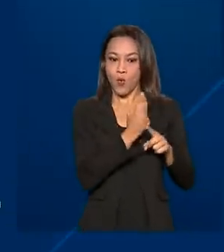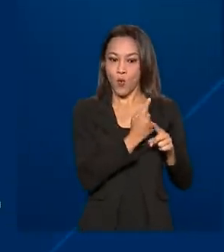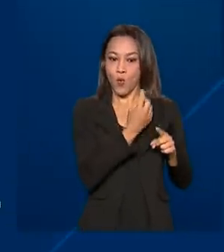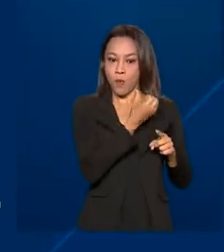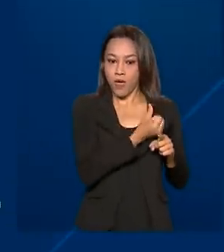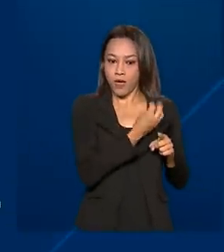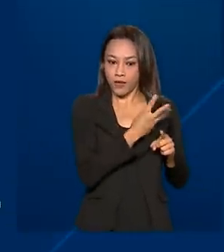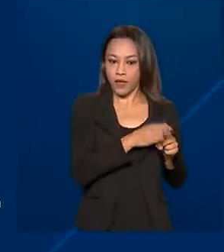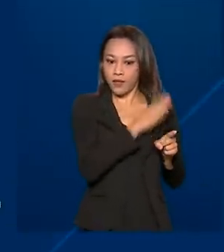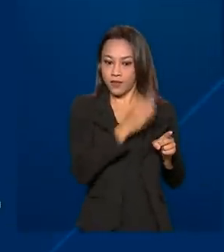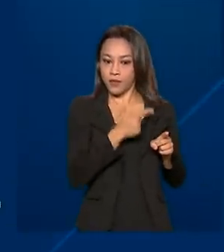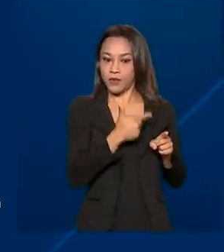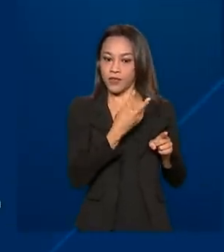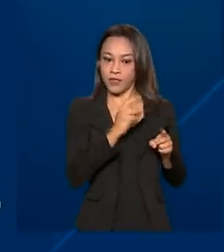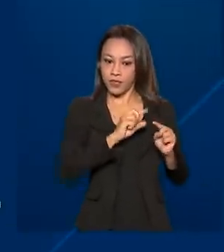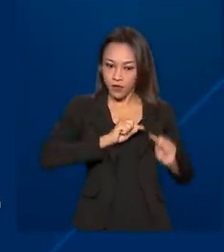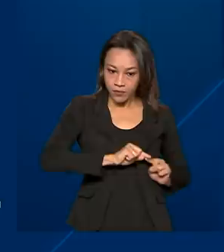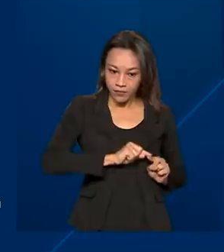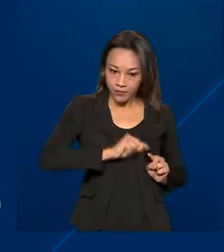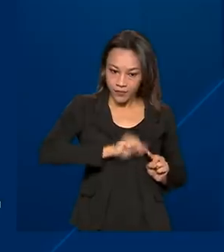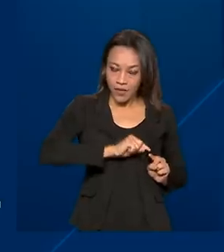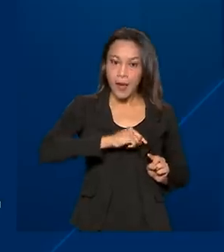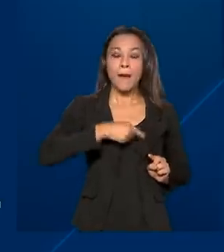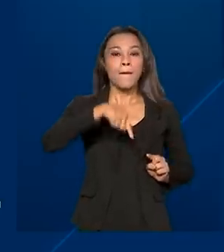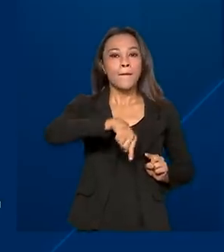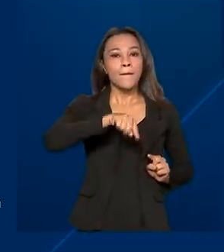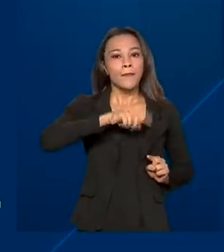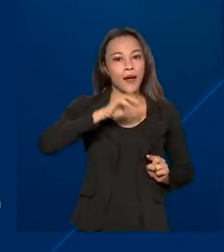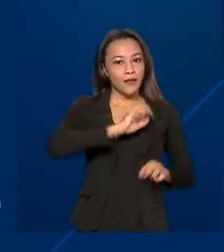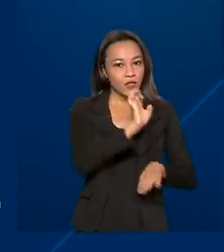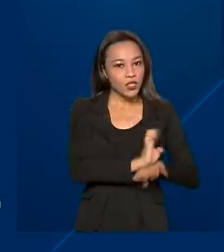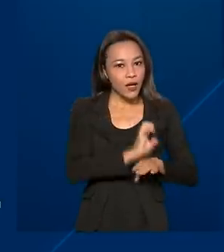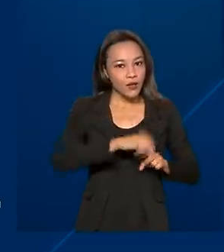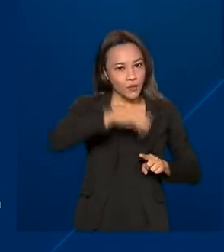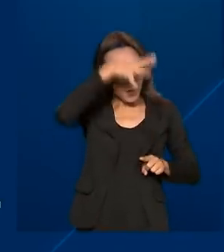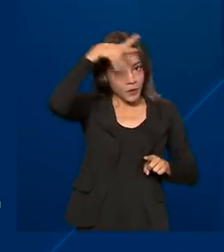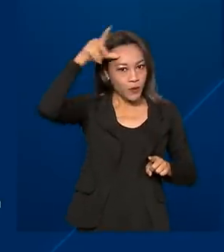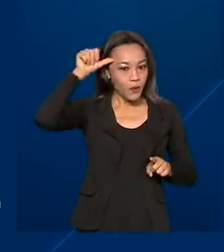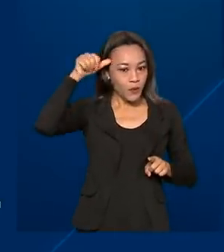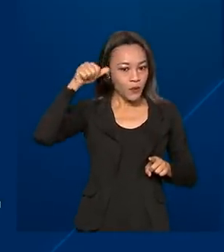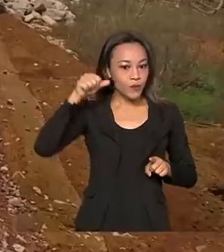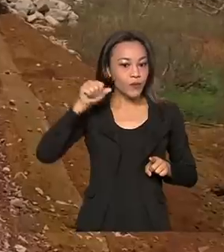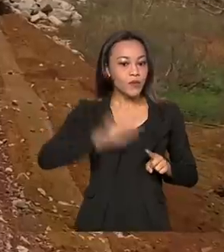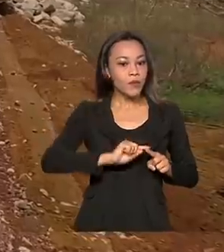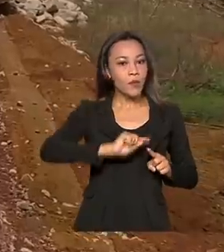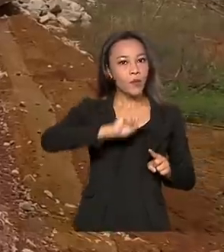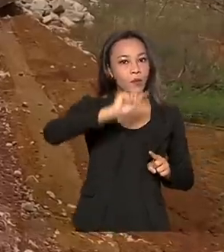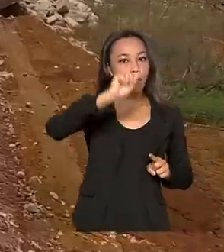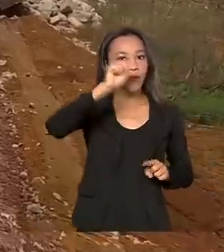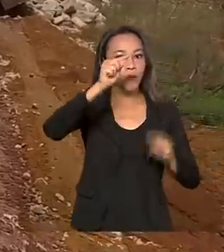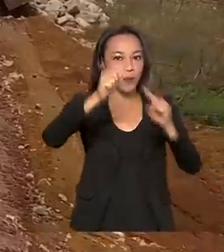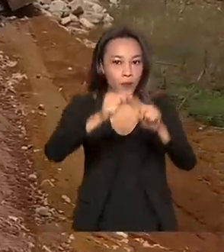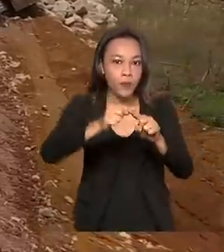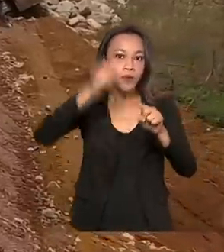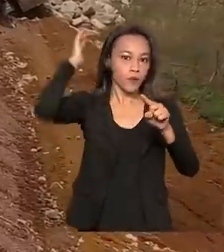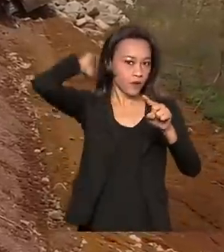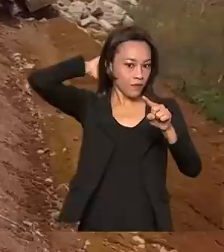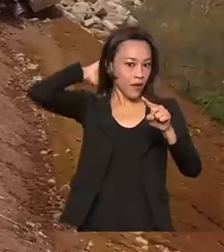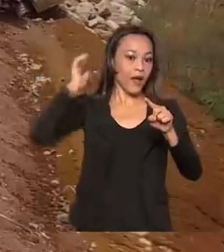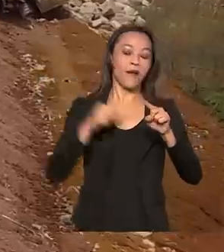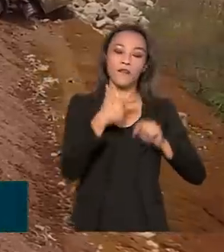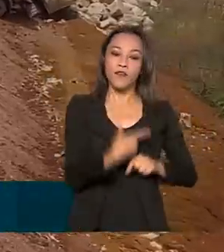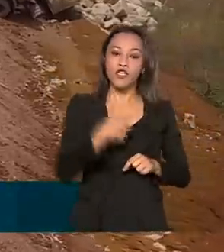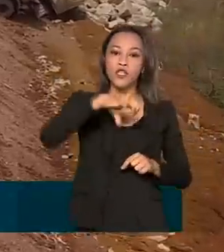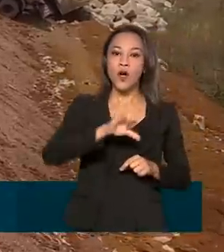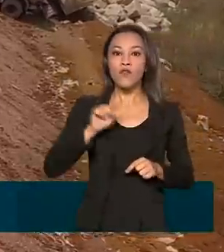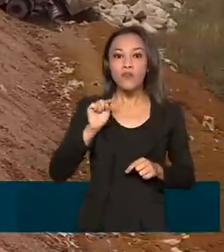-230, que liga Sinop, no Mato Grosso, a Miritituba, no Pará. Aproximadamente 29 mil